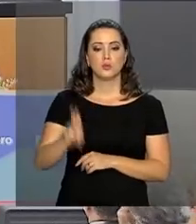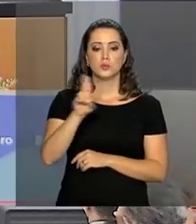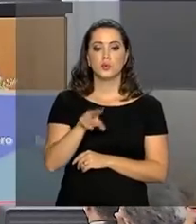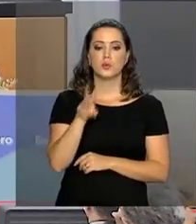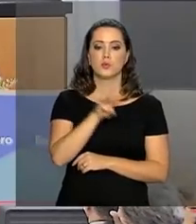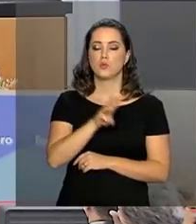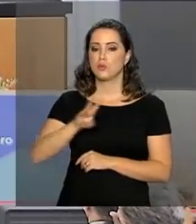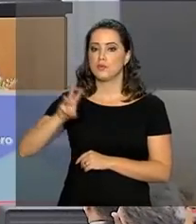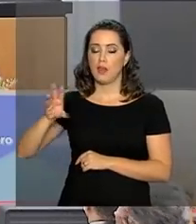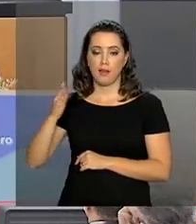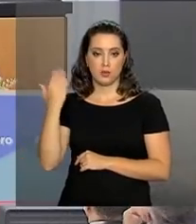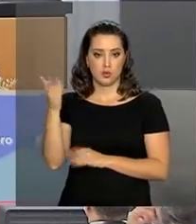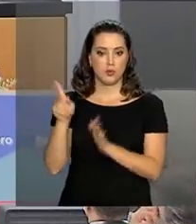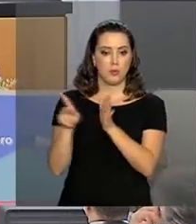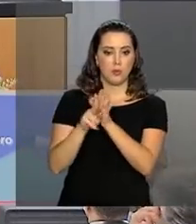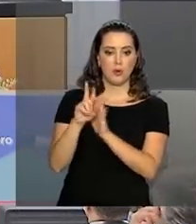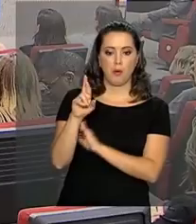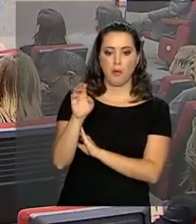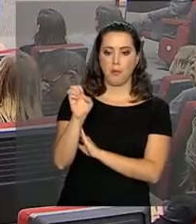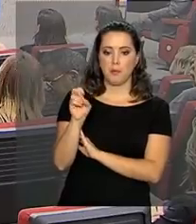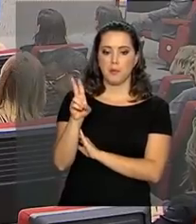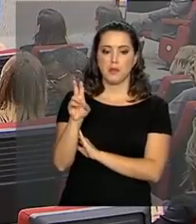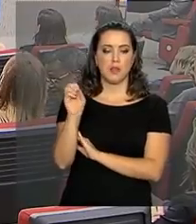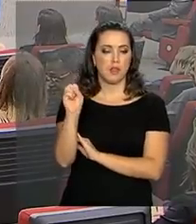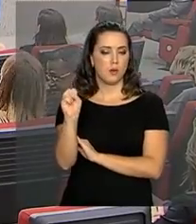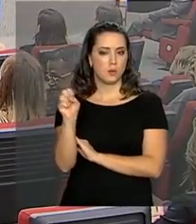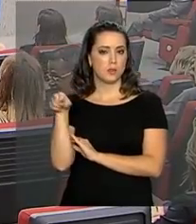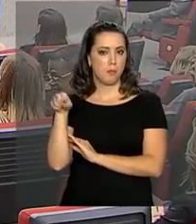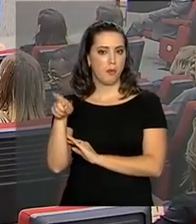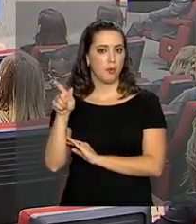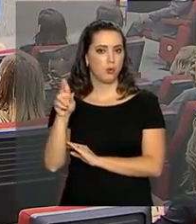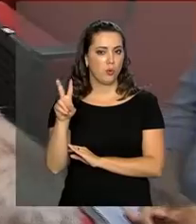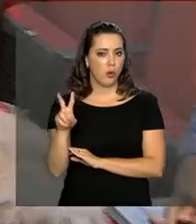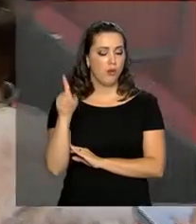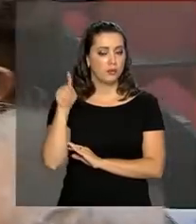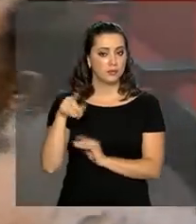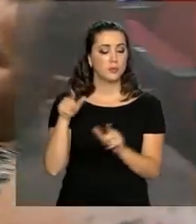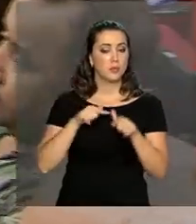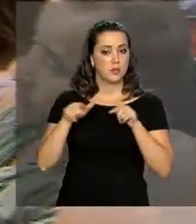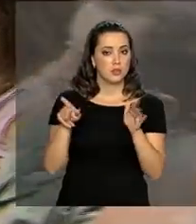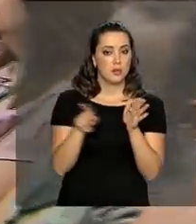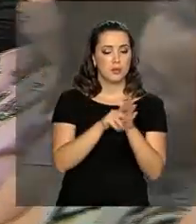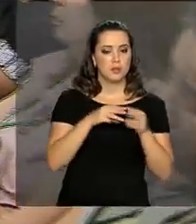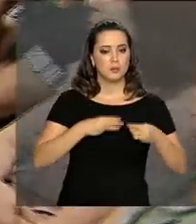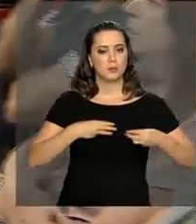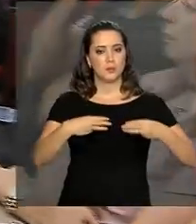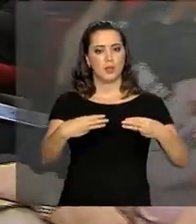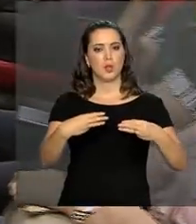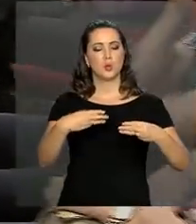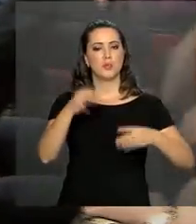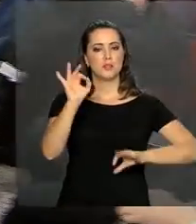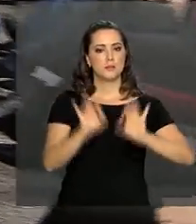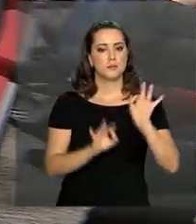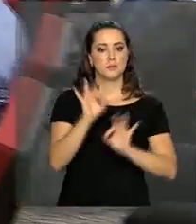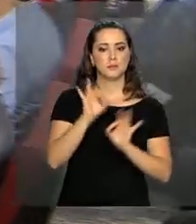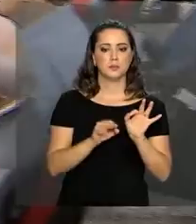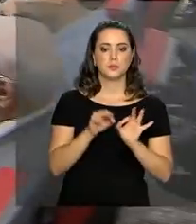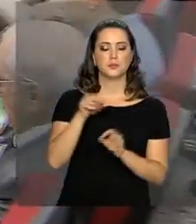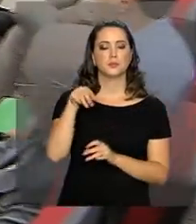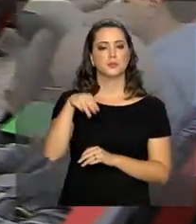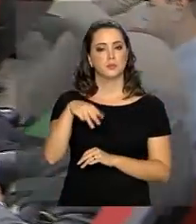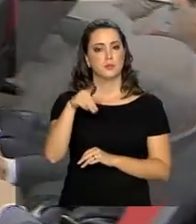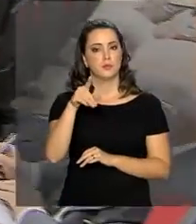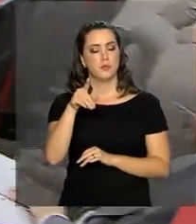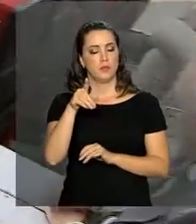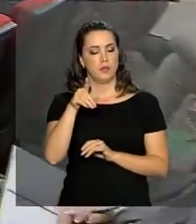lançar o portal reuse.gov. A iniciativa é do Ministério do Planejamento, Desenvolvimento